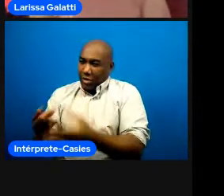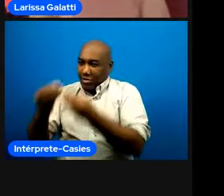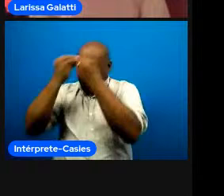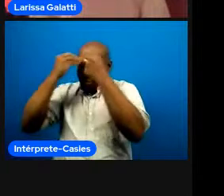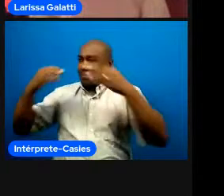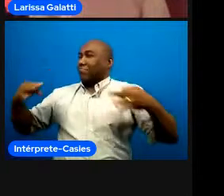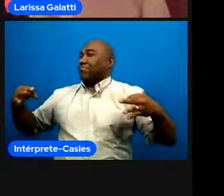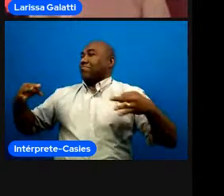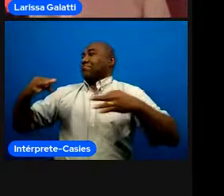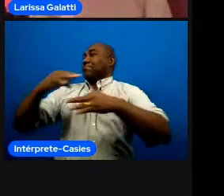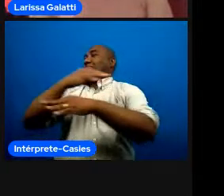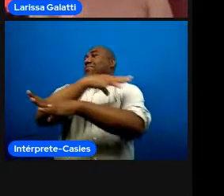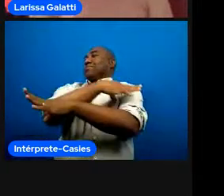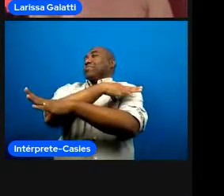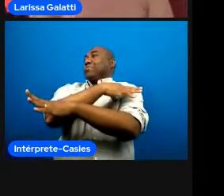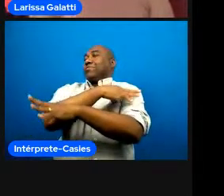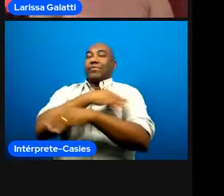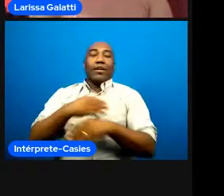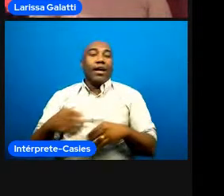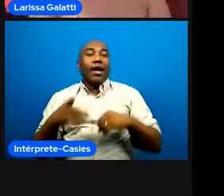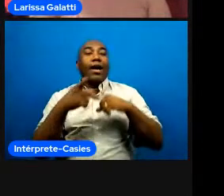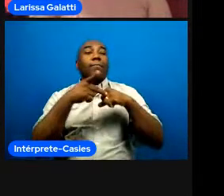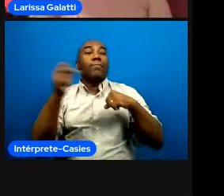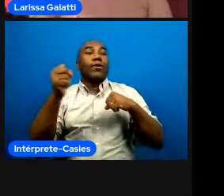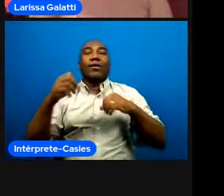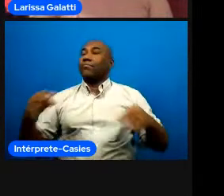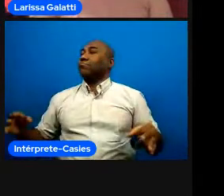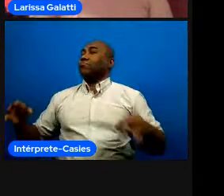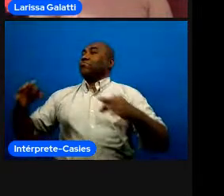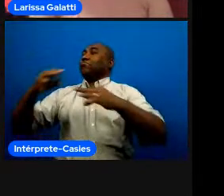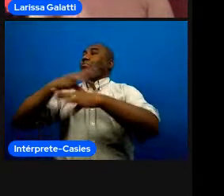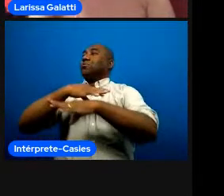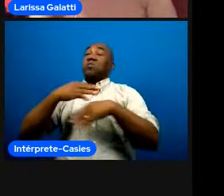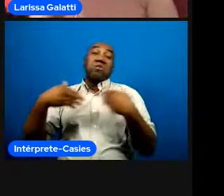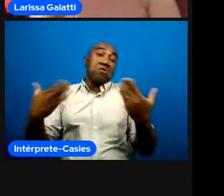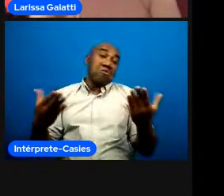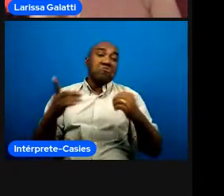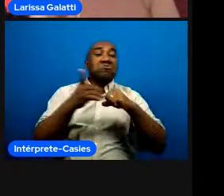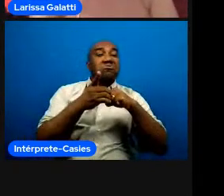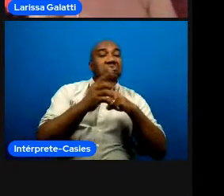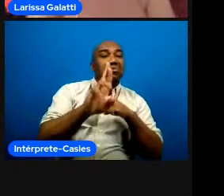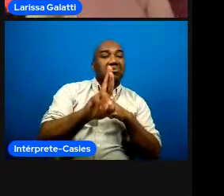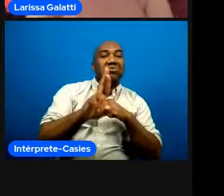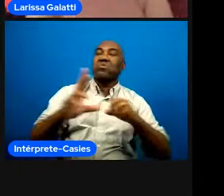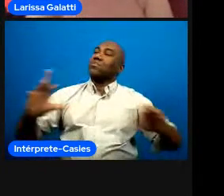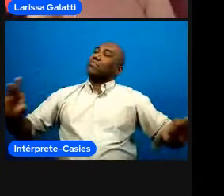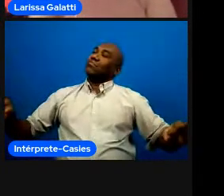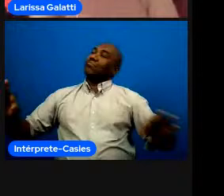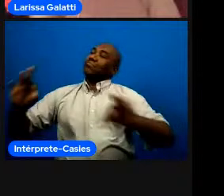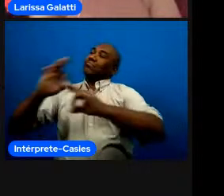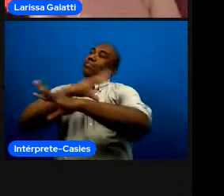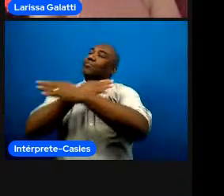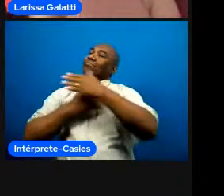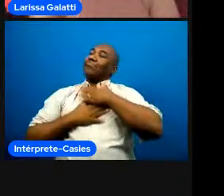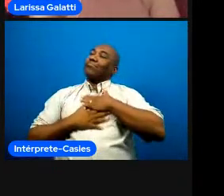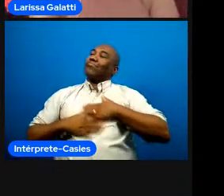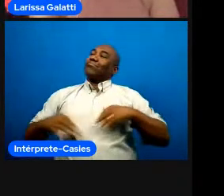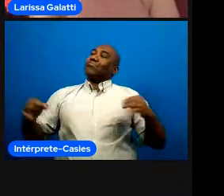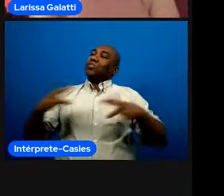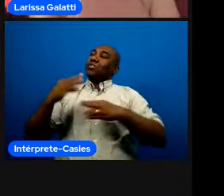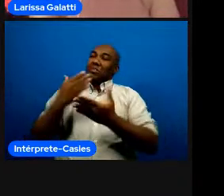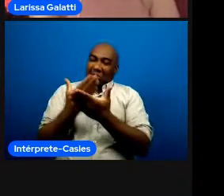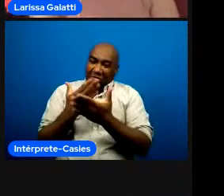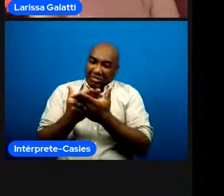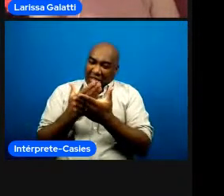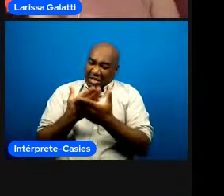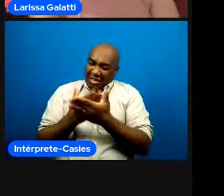mestrado e doutorado mas não é só aí que a gente aprende né a gente aprende muito também em outros cenários em outros campos da vida porque a gente vem com essa